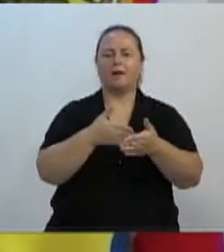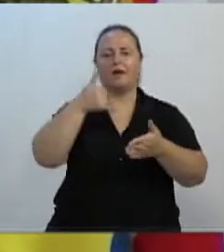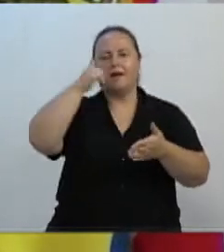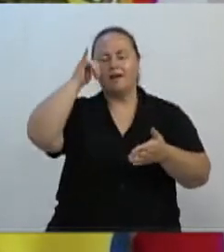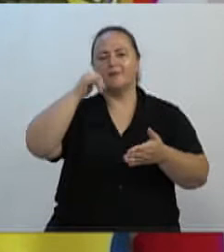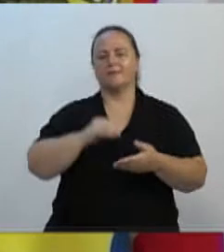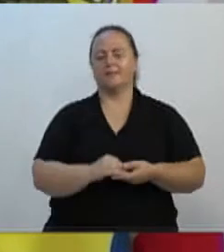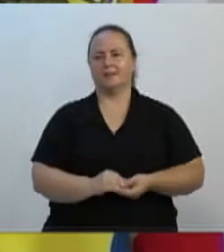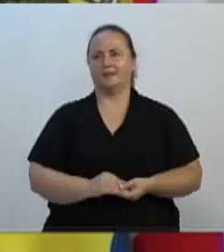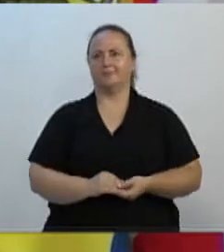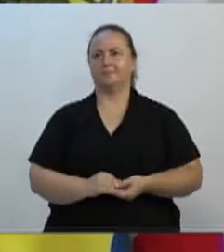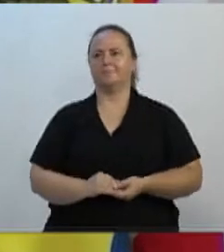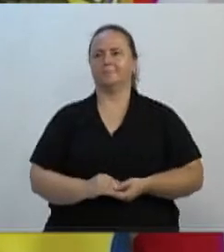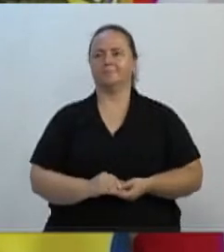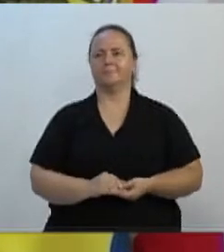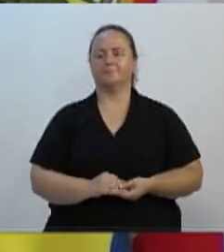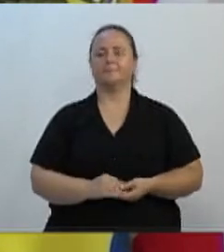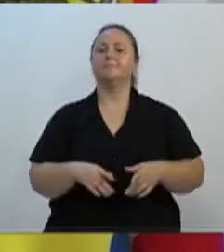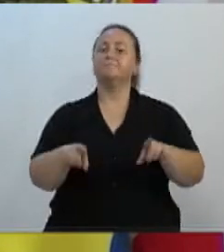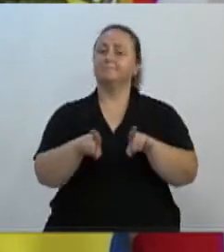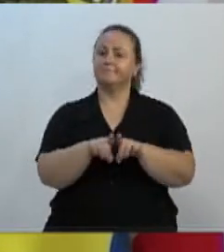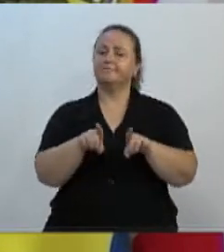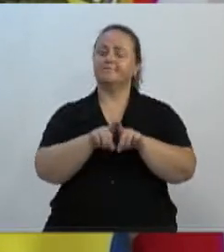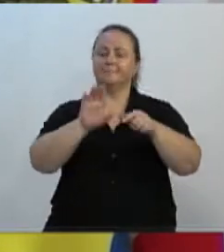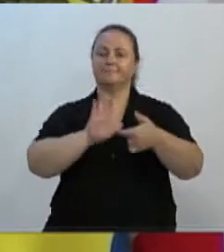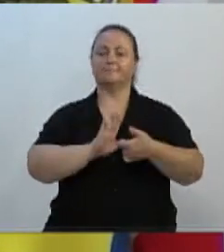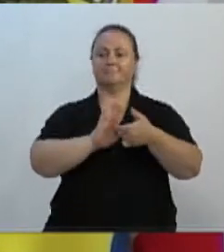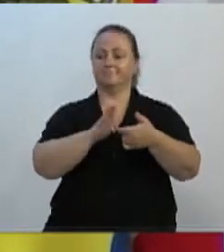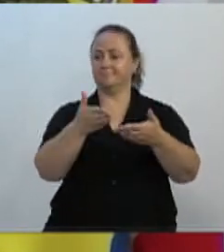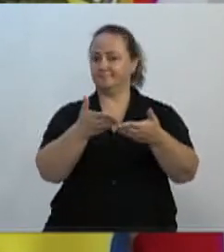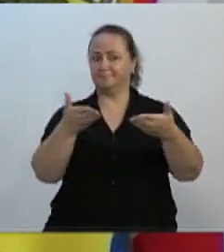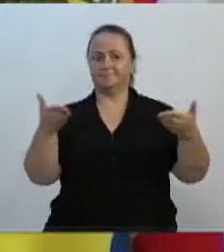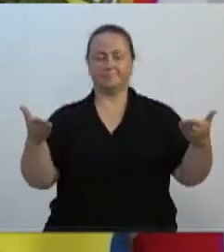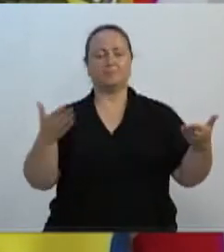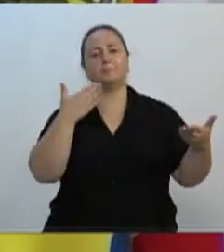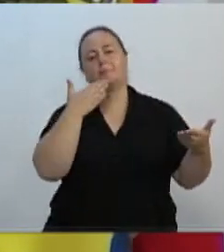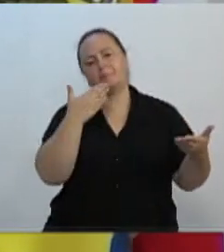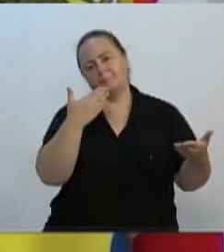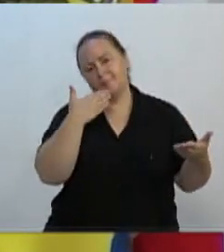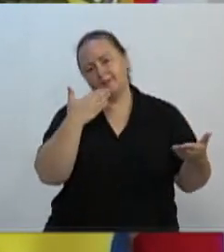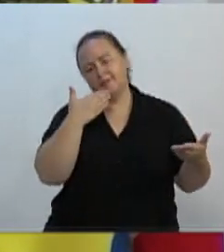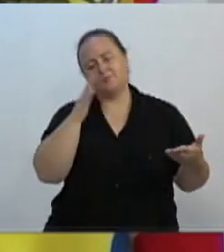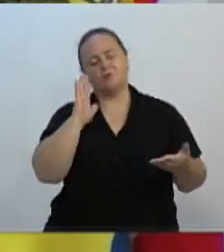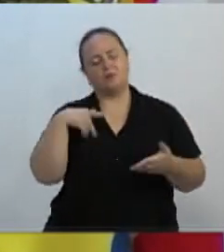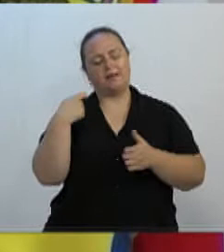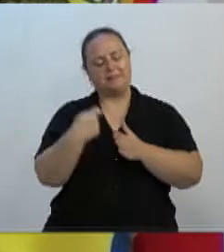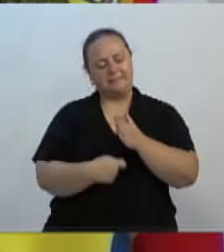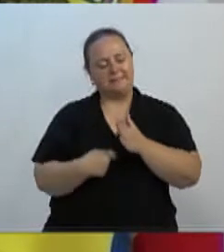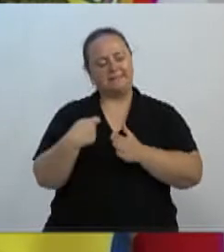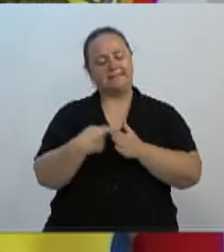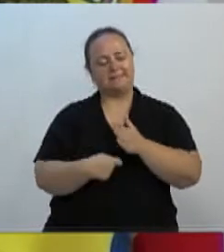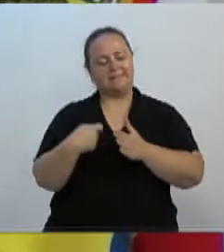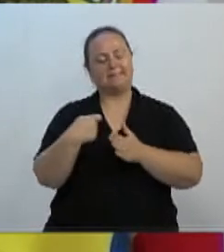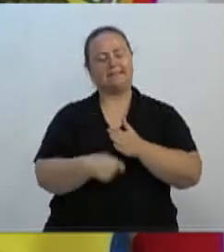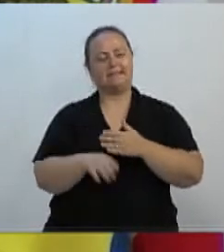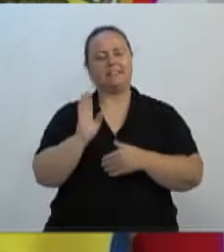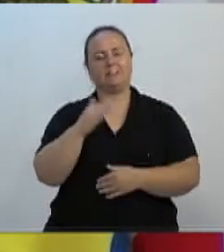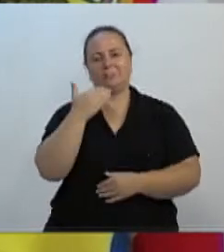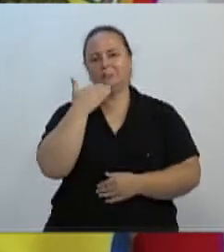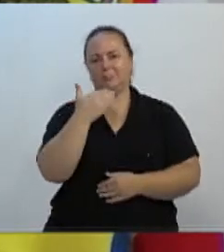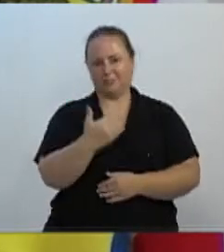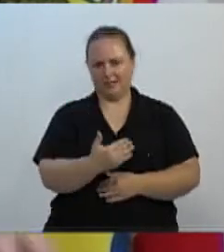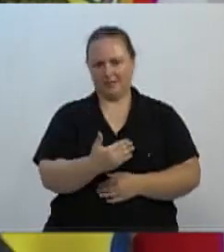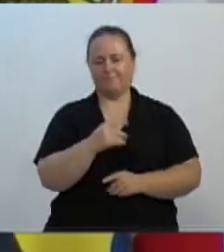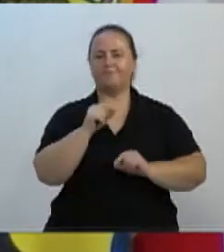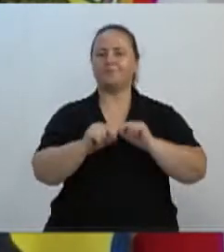E, sendo assim, não poderíamos nos furtar de trazer a esta casa um pleito que há muito é reivindicado pela classe contábil, que é